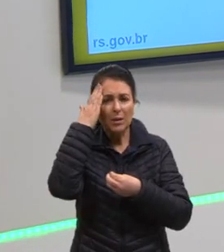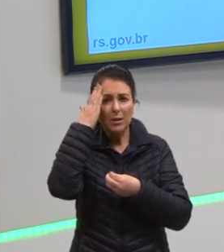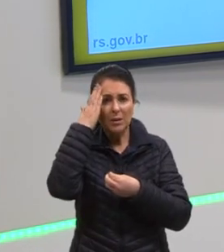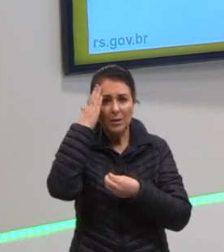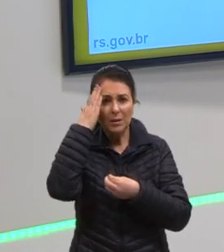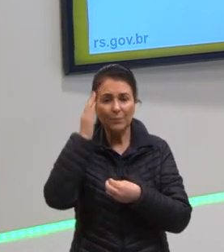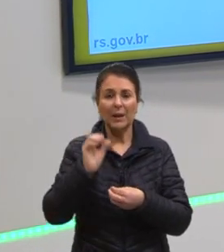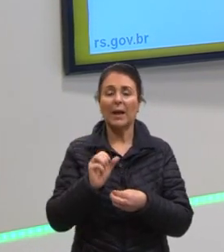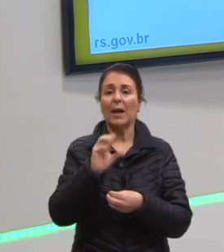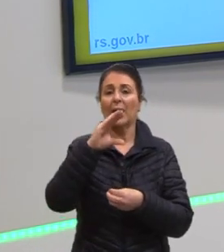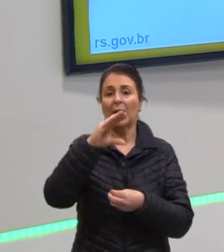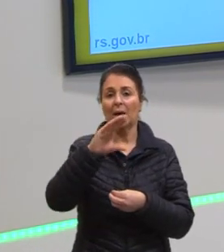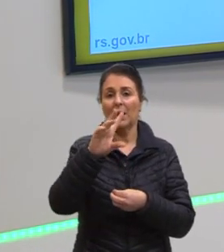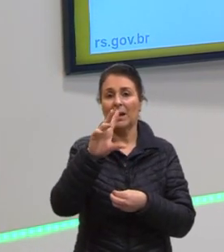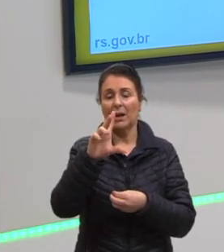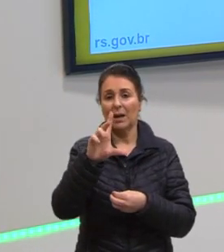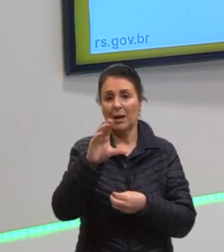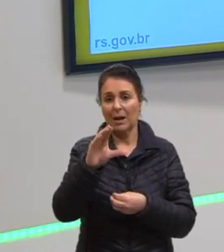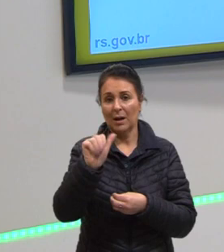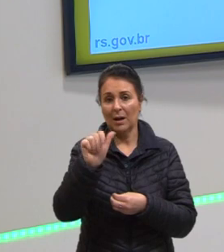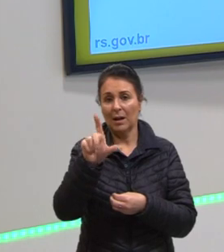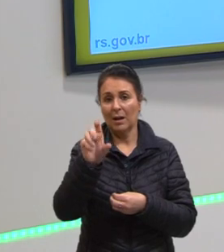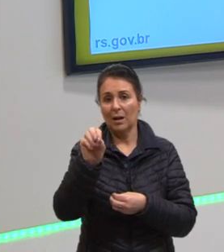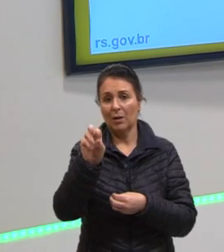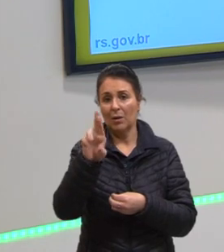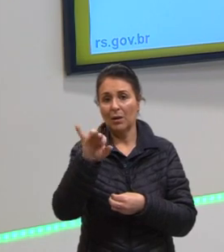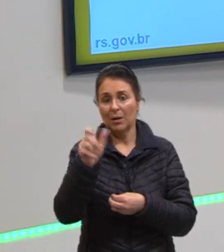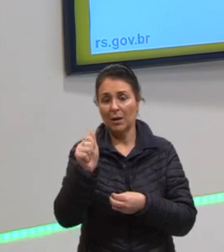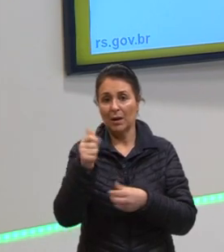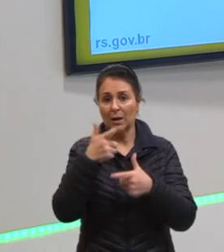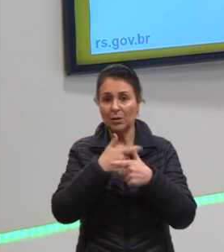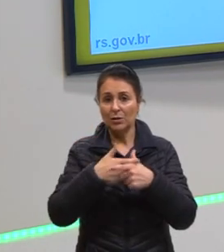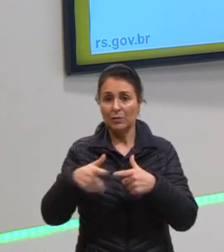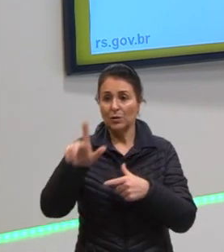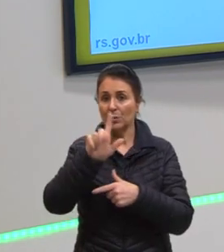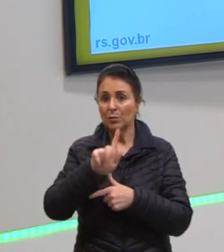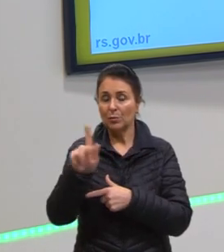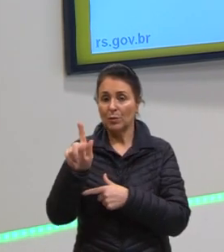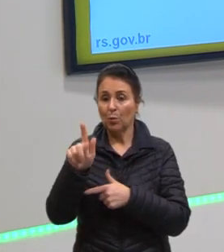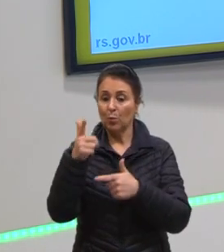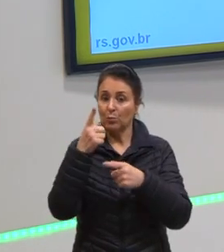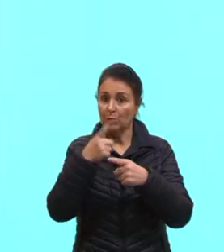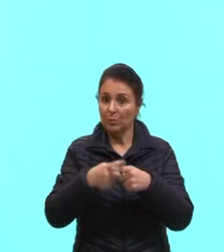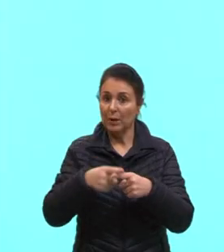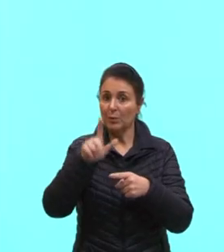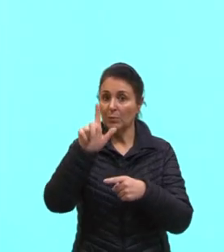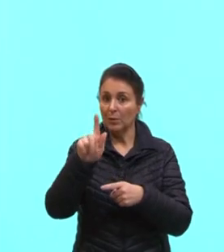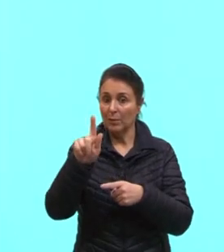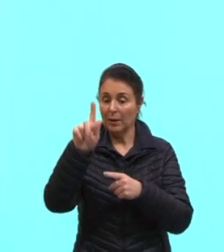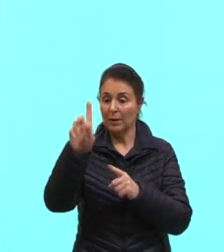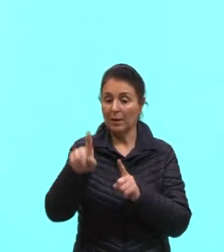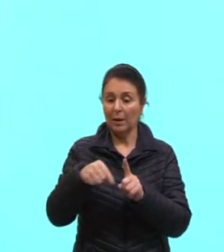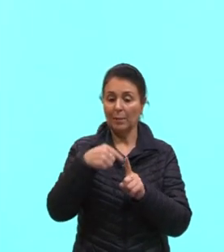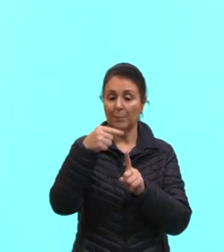caloria dividido, né, por grama ou multiplicado pelo grama elevado a menos um.